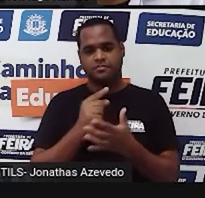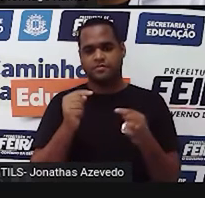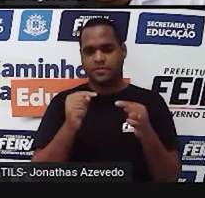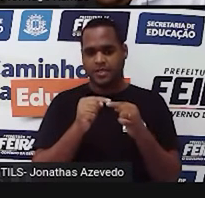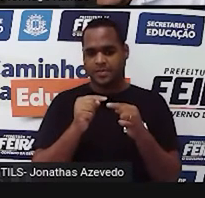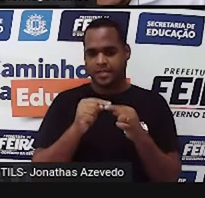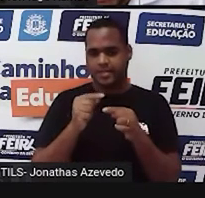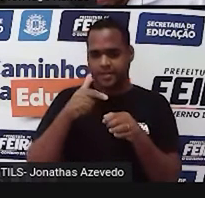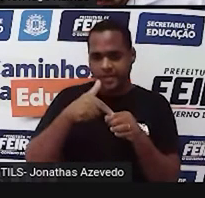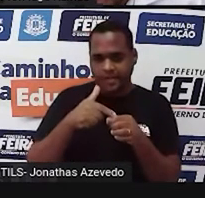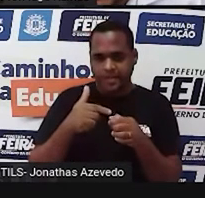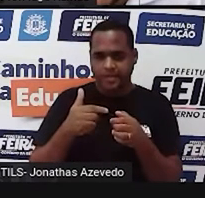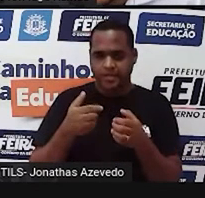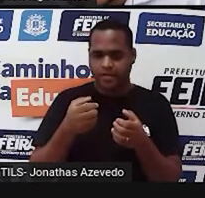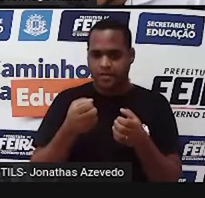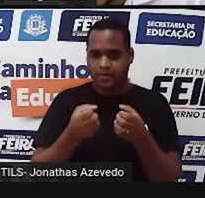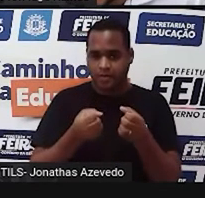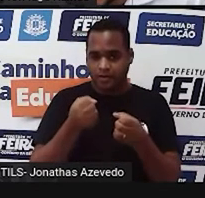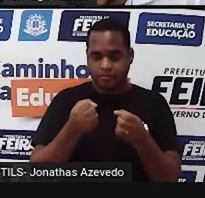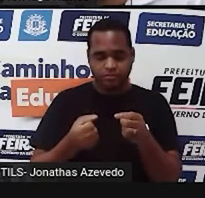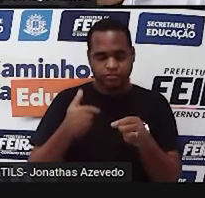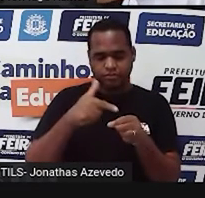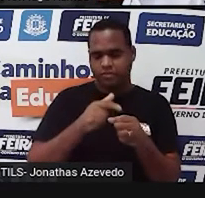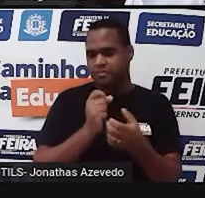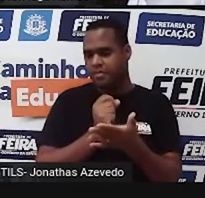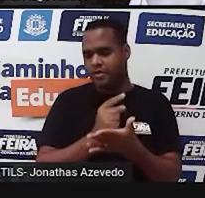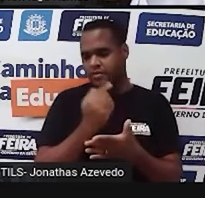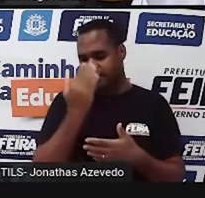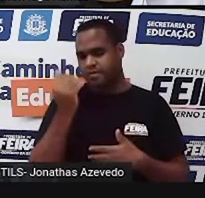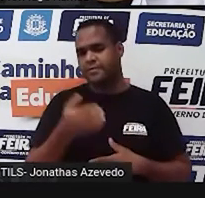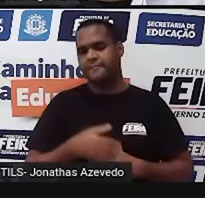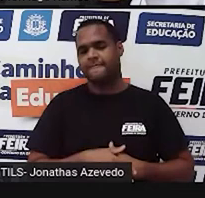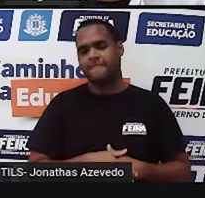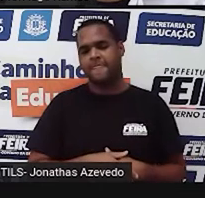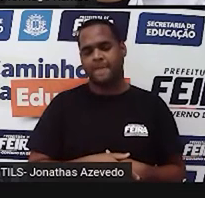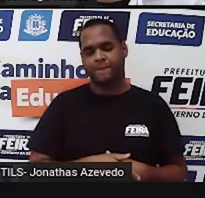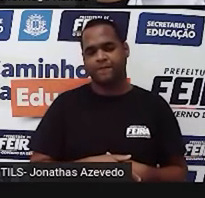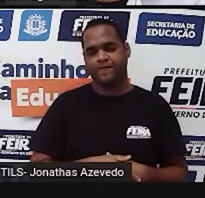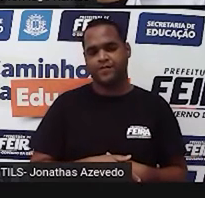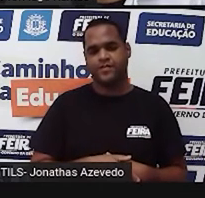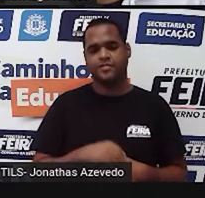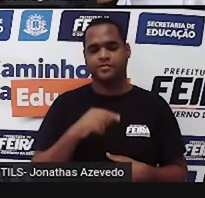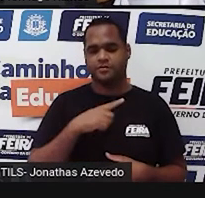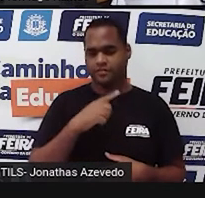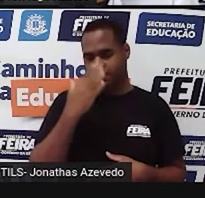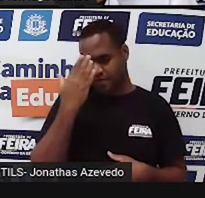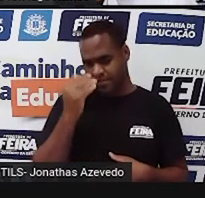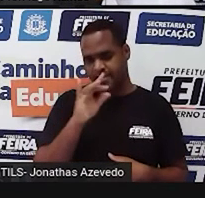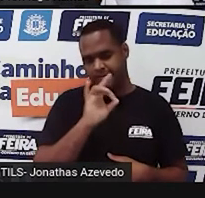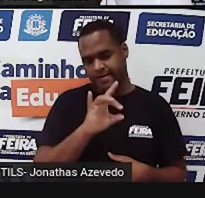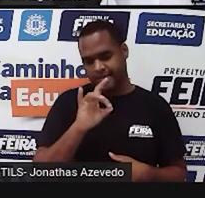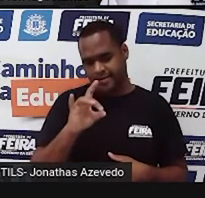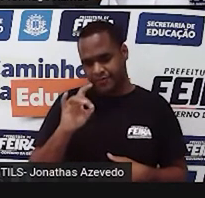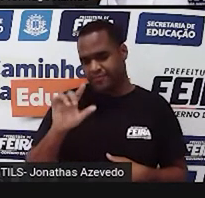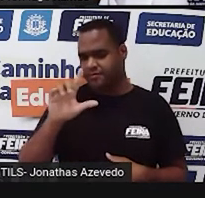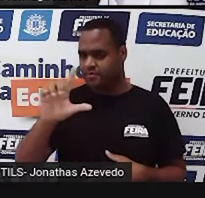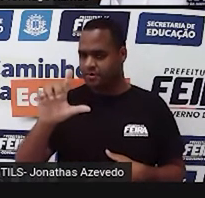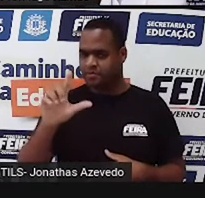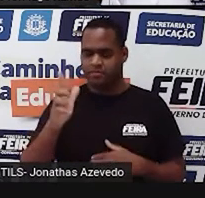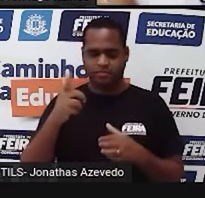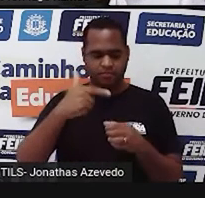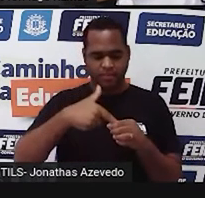abastecimento? Você sabe quanto custa cada litro de